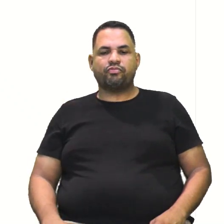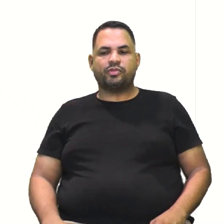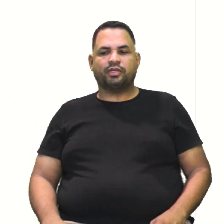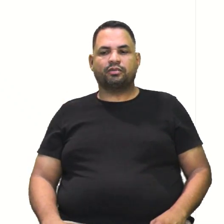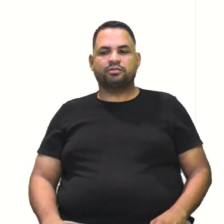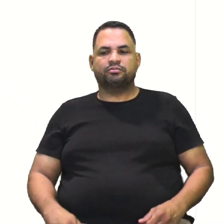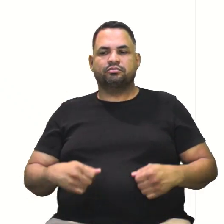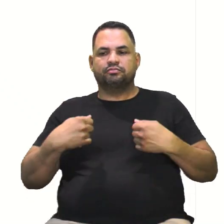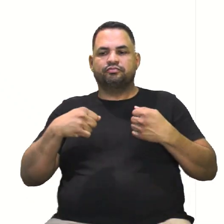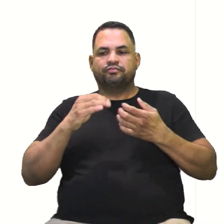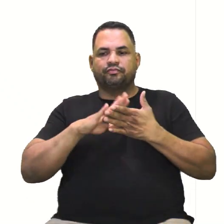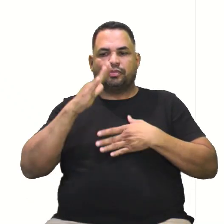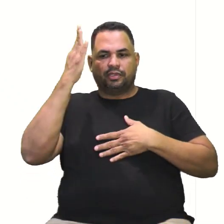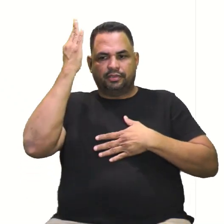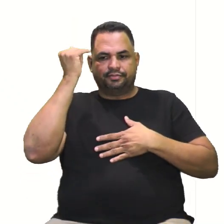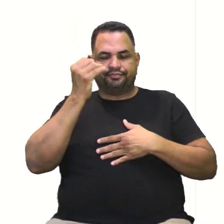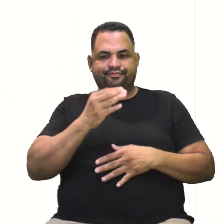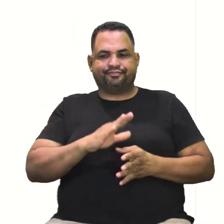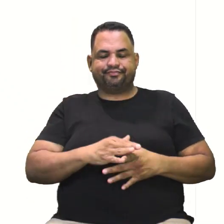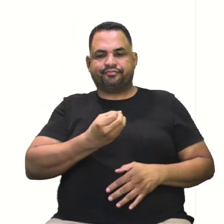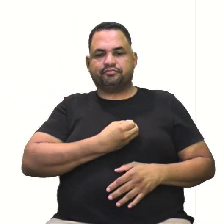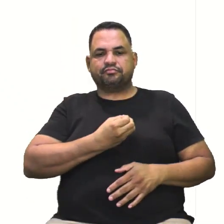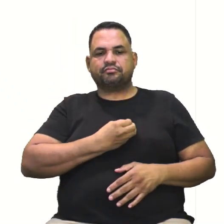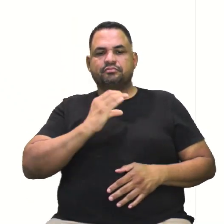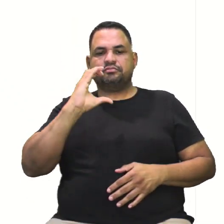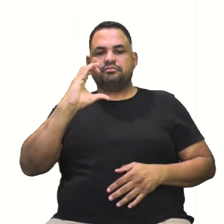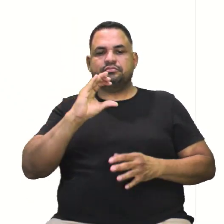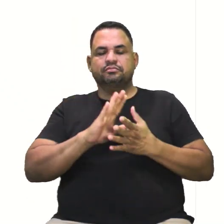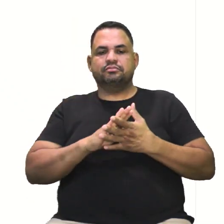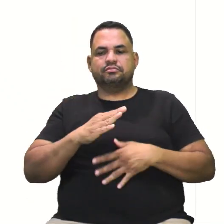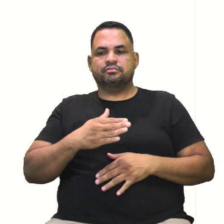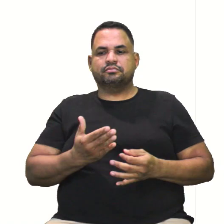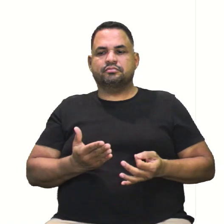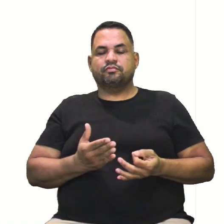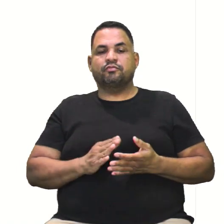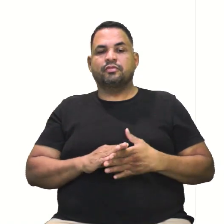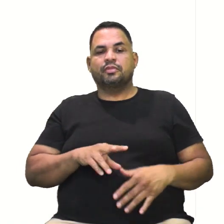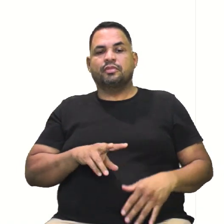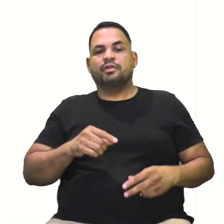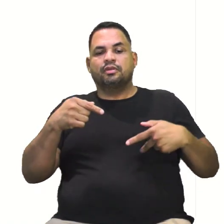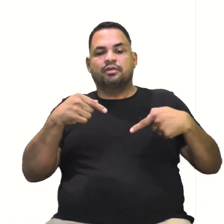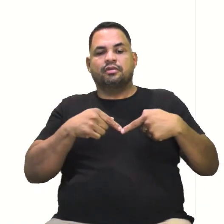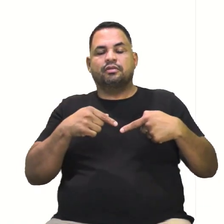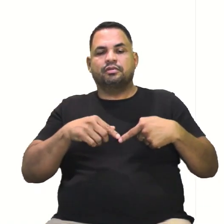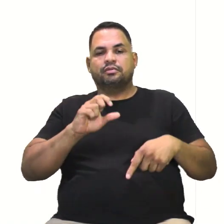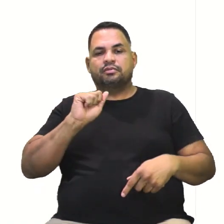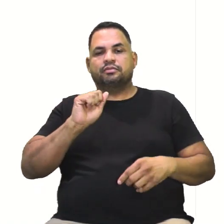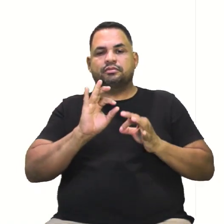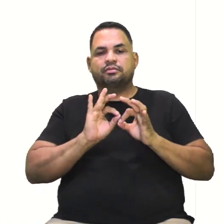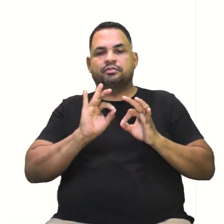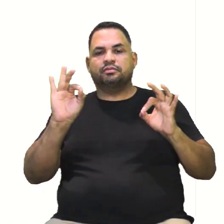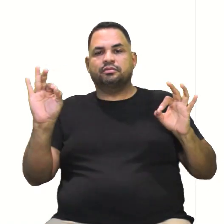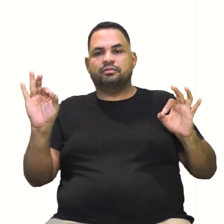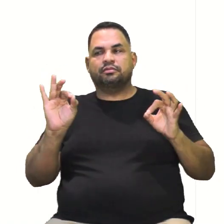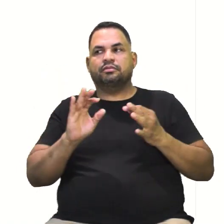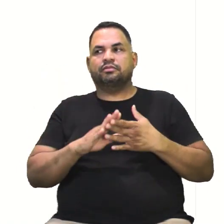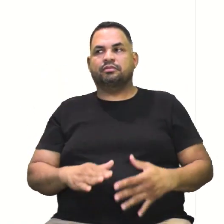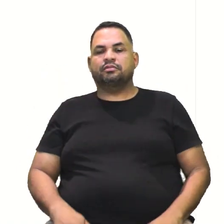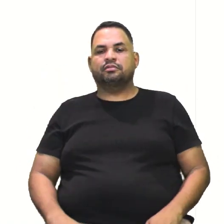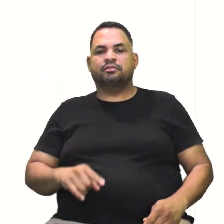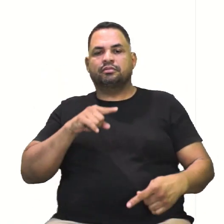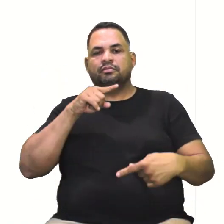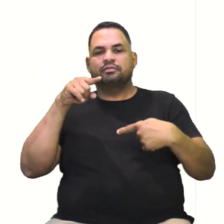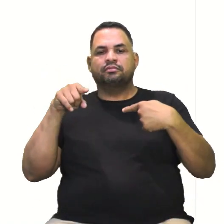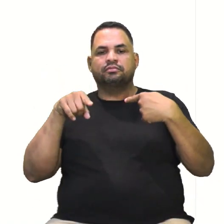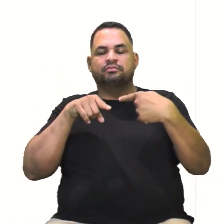saber o valor do c, porque o gráfico lhe pede, né? Tanto a distância do vértice, que é o a, como a distância do nosso